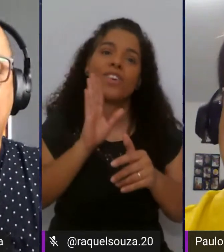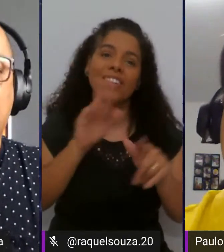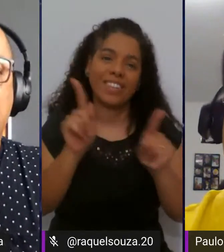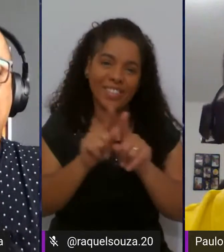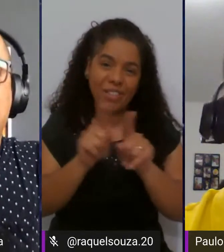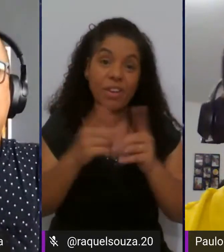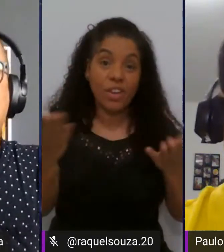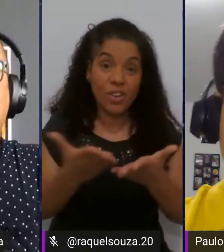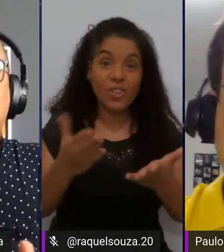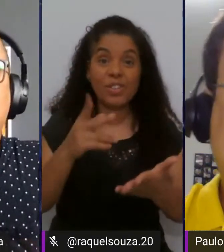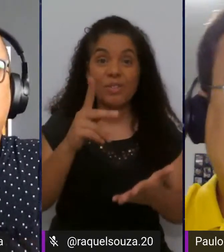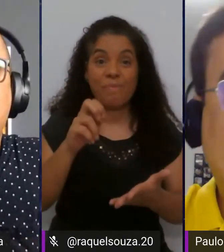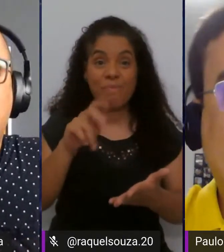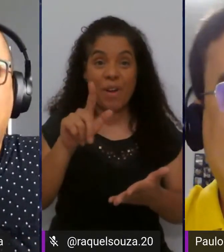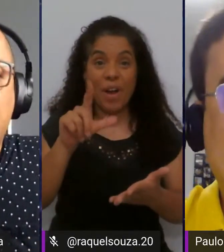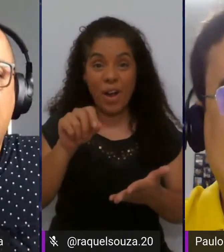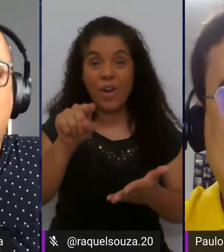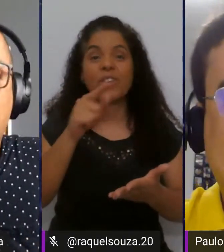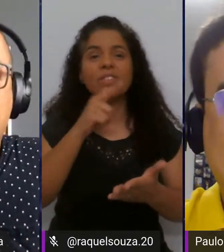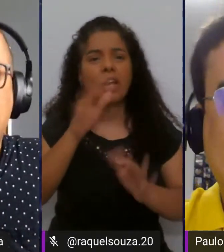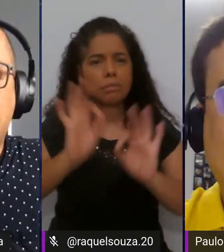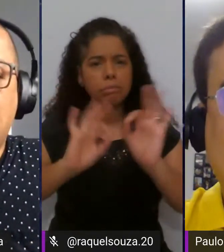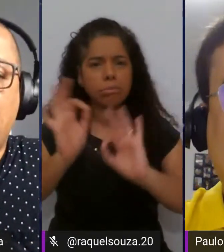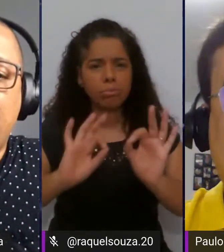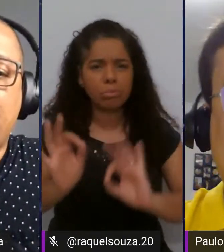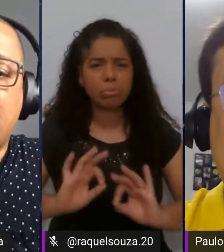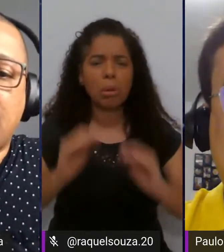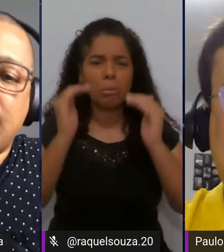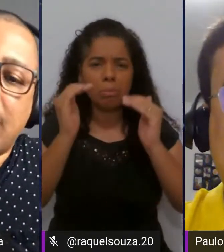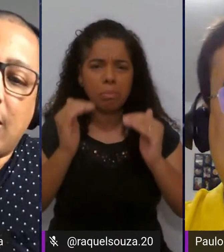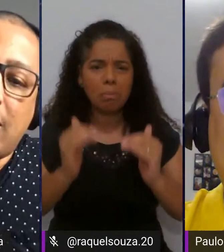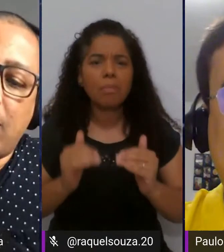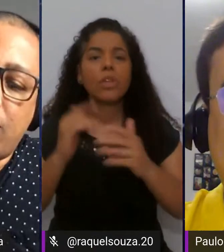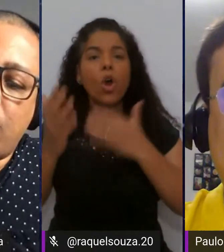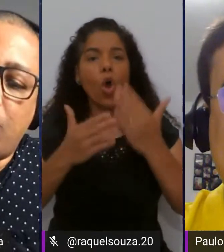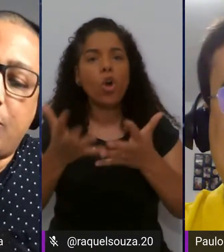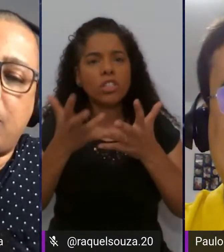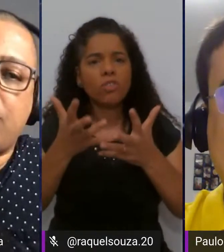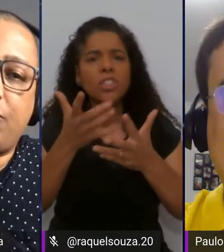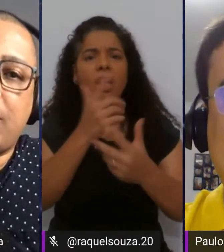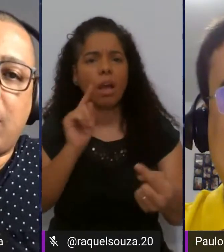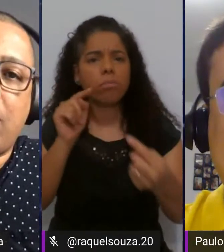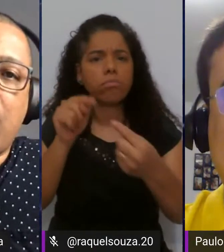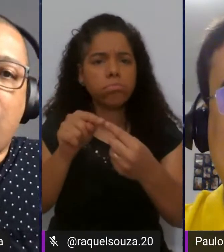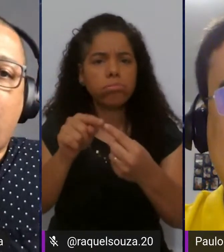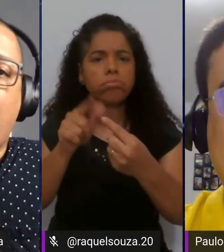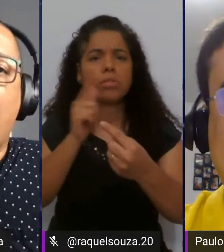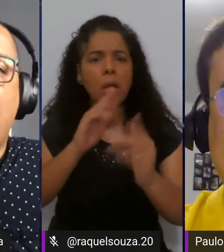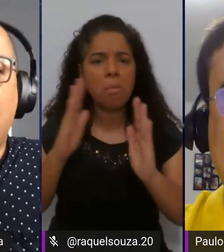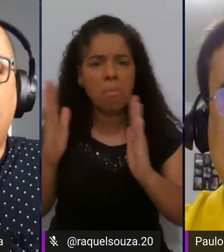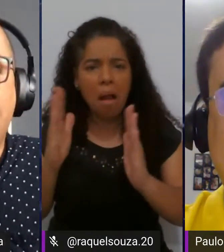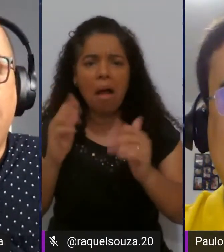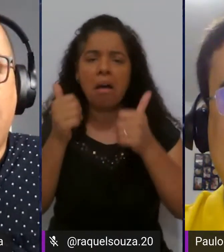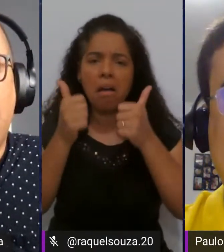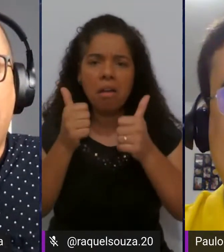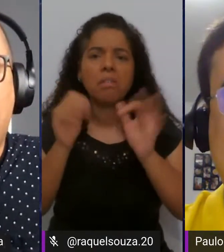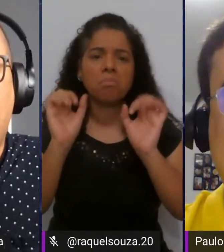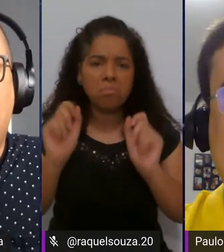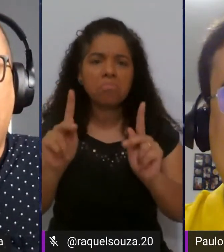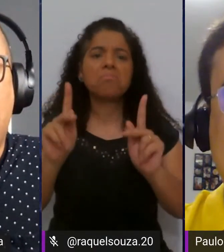Paulo aqui traz para a gente esse método estruturado de como você chegar onde você quer chegar, ali no seu objetivo final, com ali